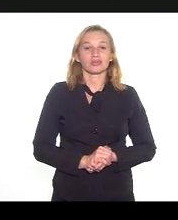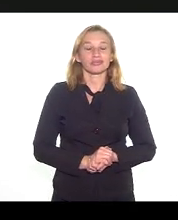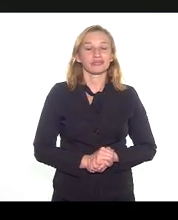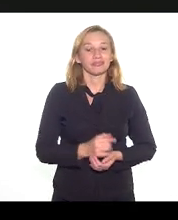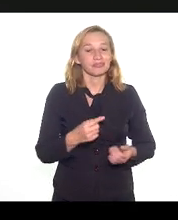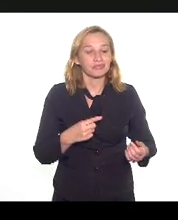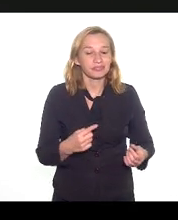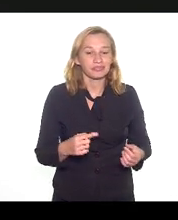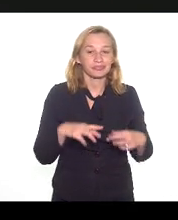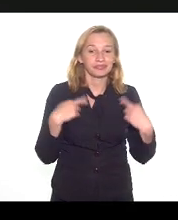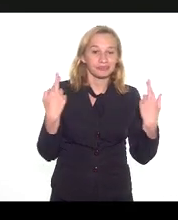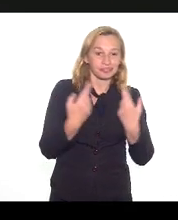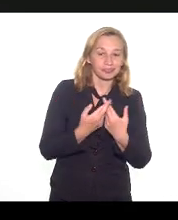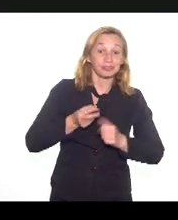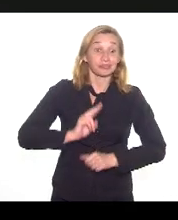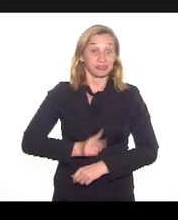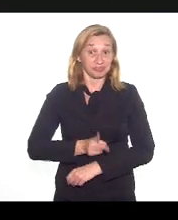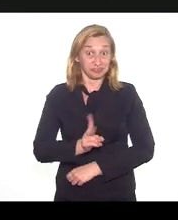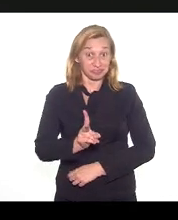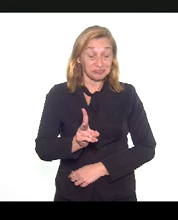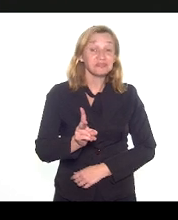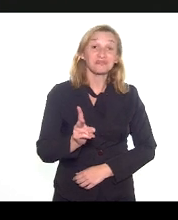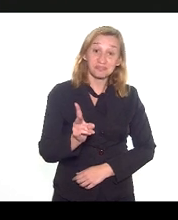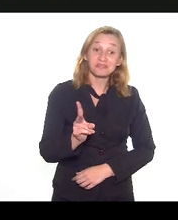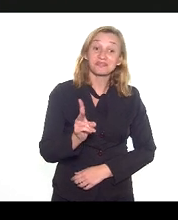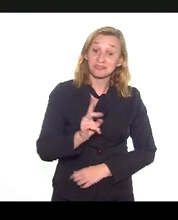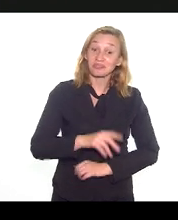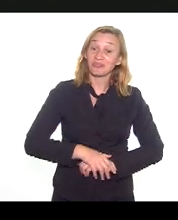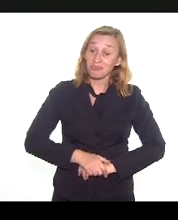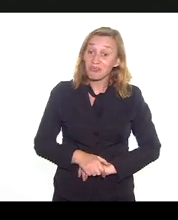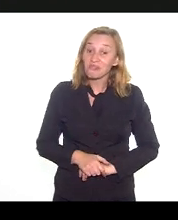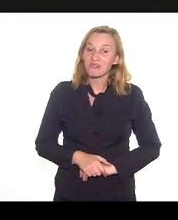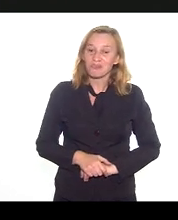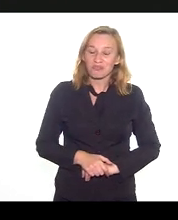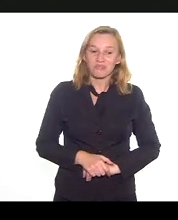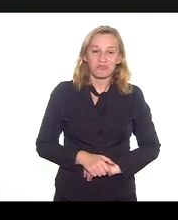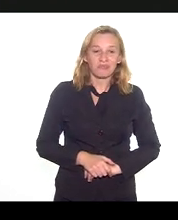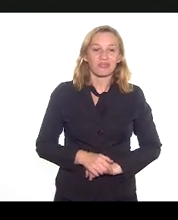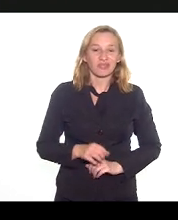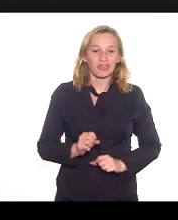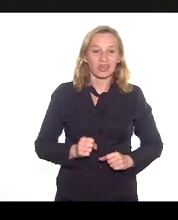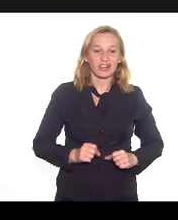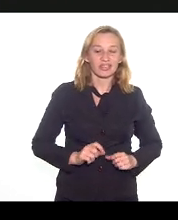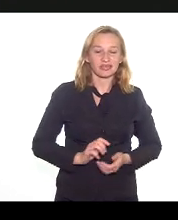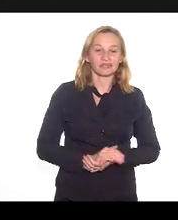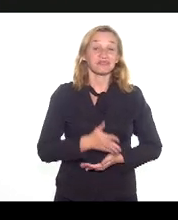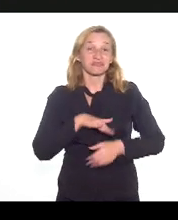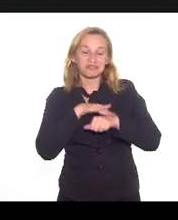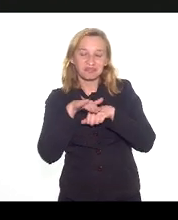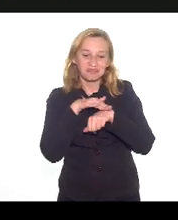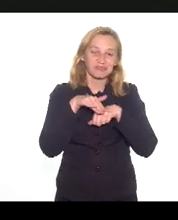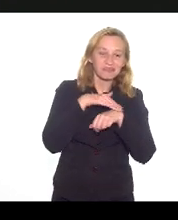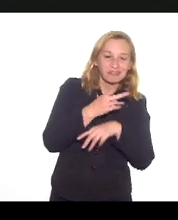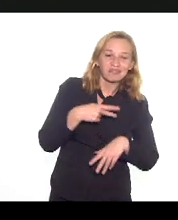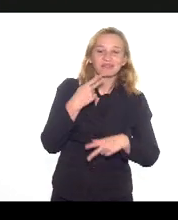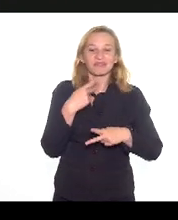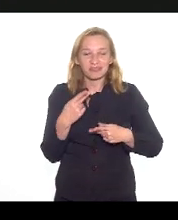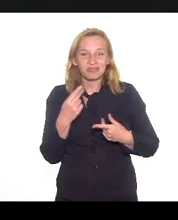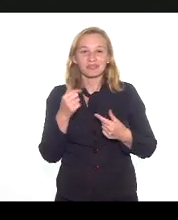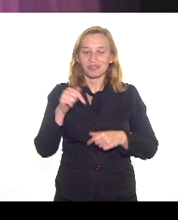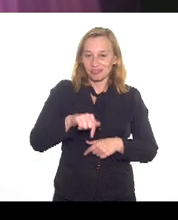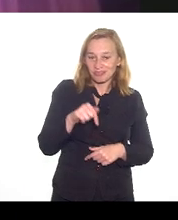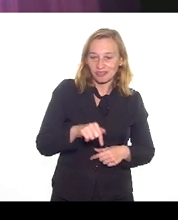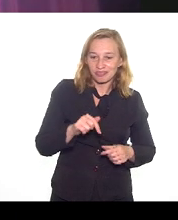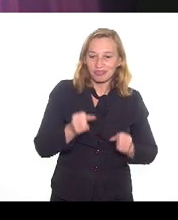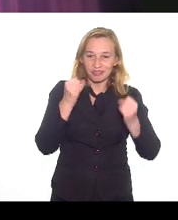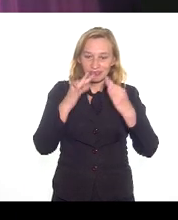nessa audiência. Sempre eu tenho essa vontade de participar, de falar. é isso. A gente está aqui para poder